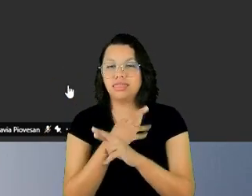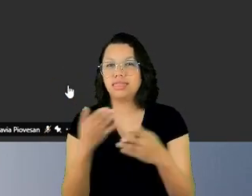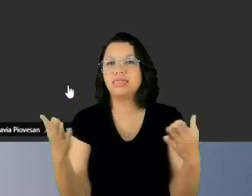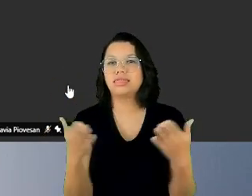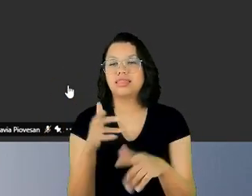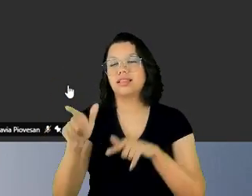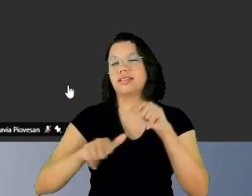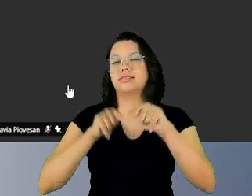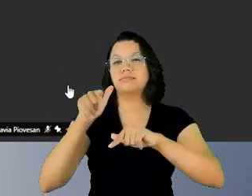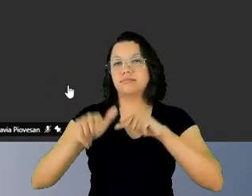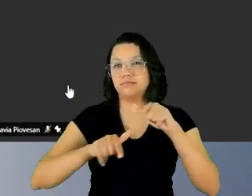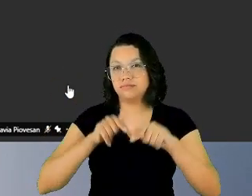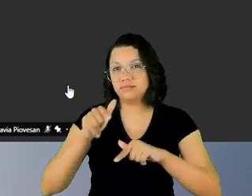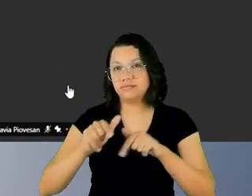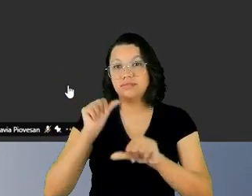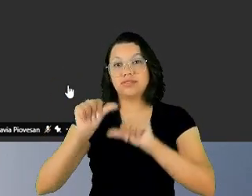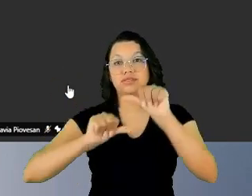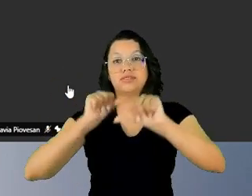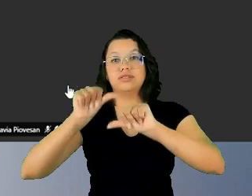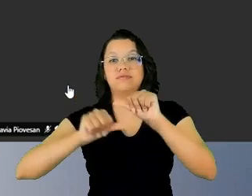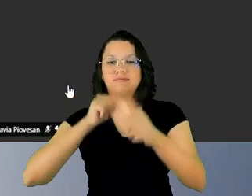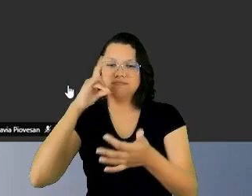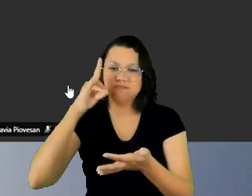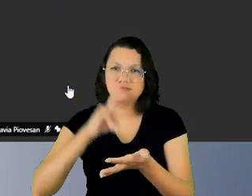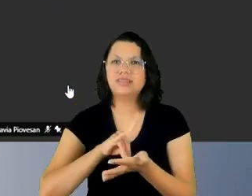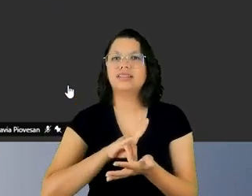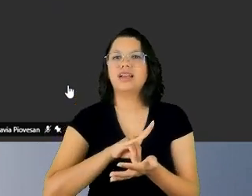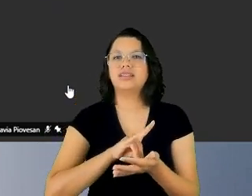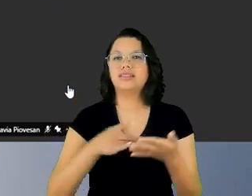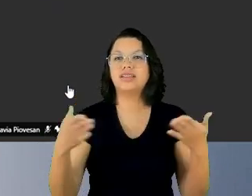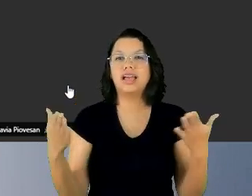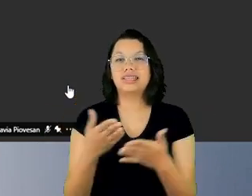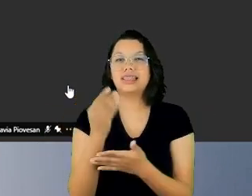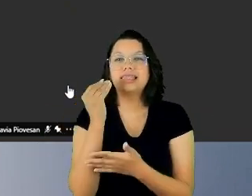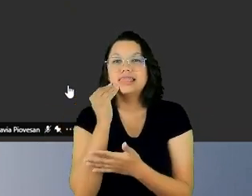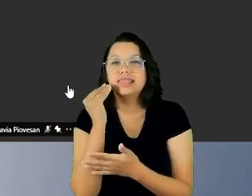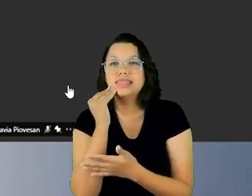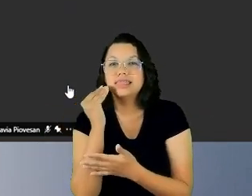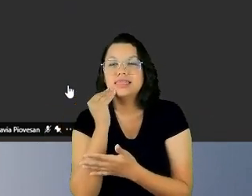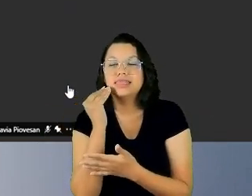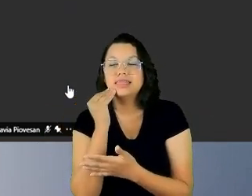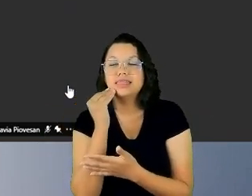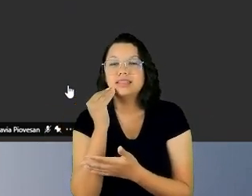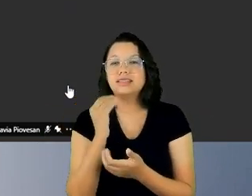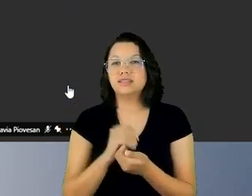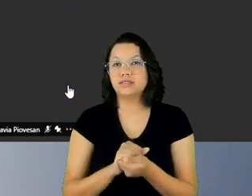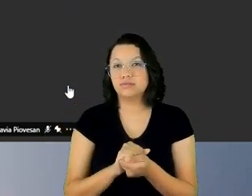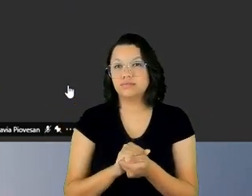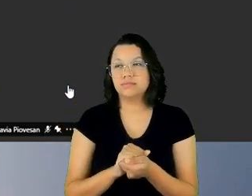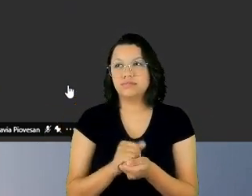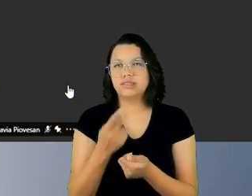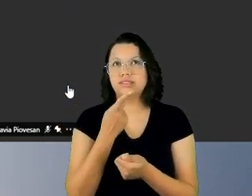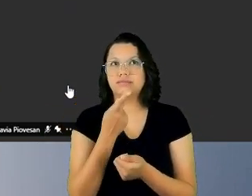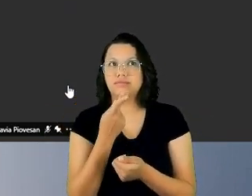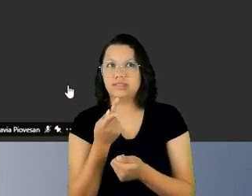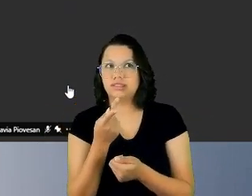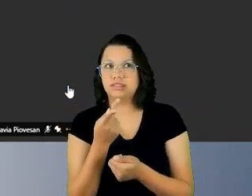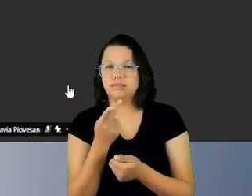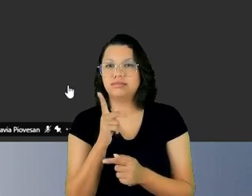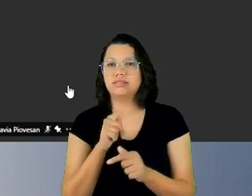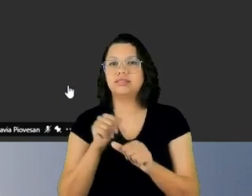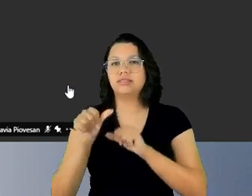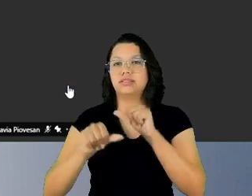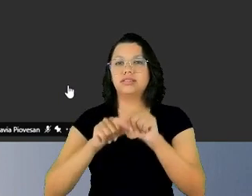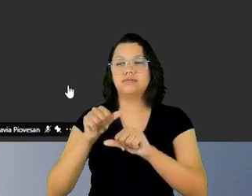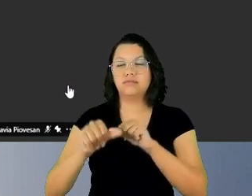essa tentativa de, eu diria, popularização da lei de importunação